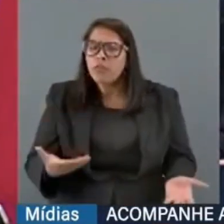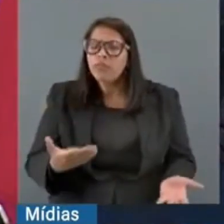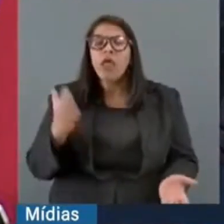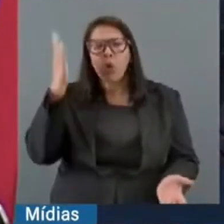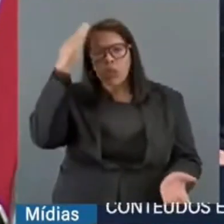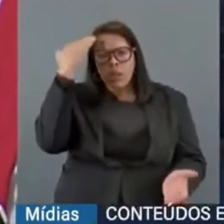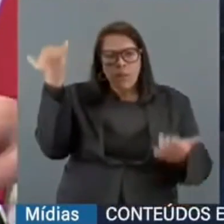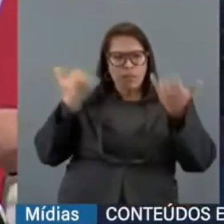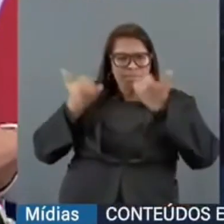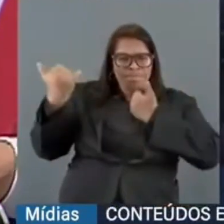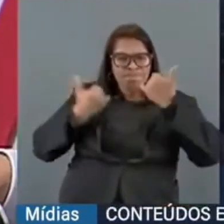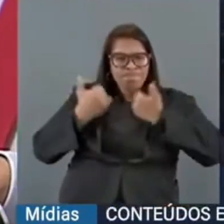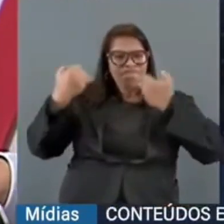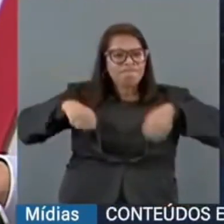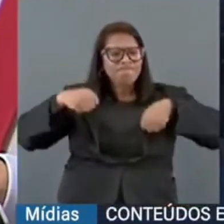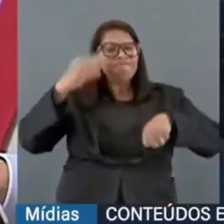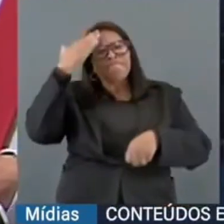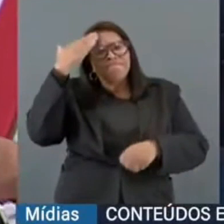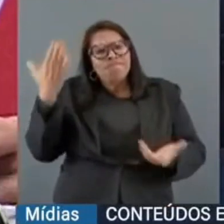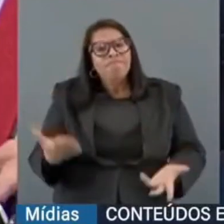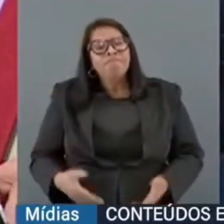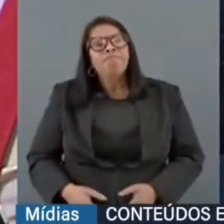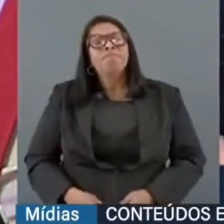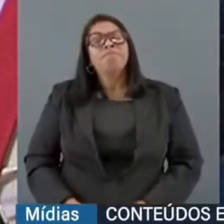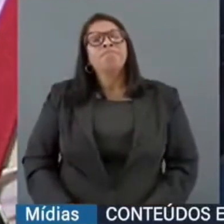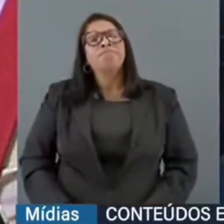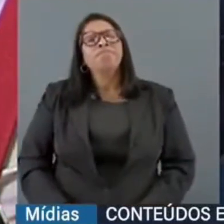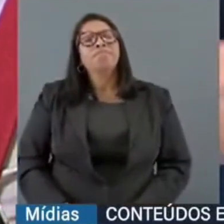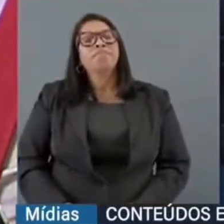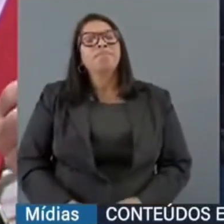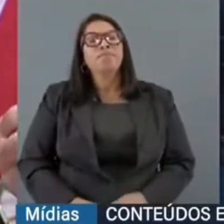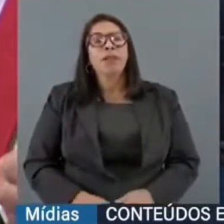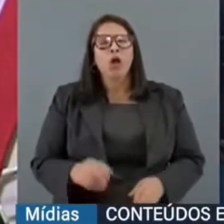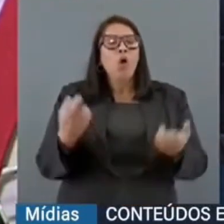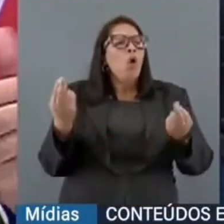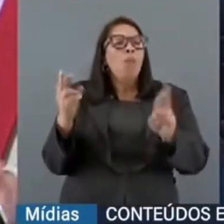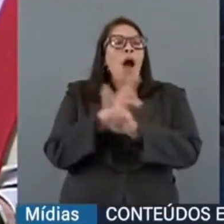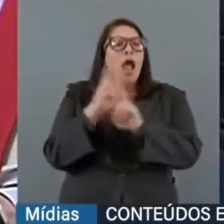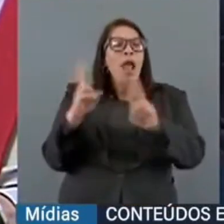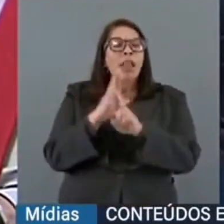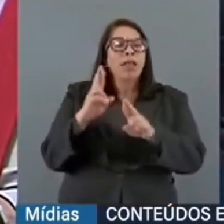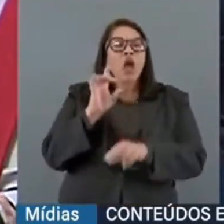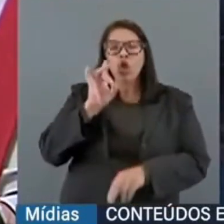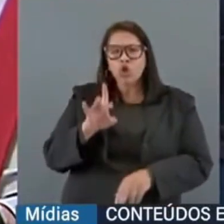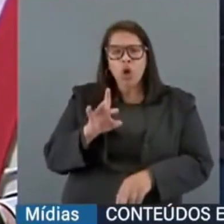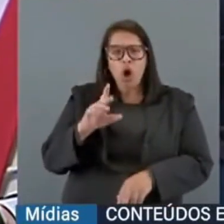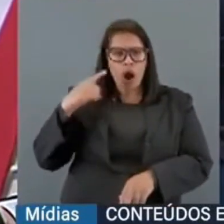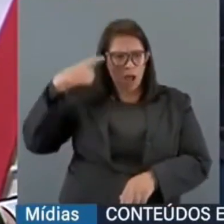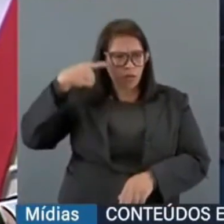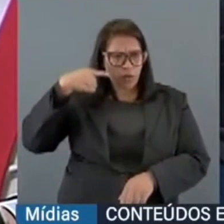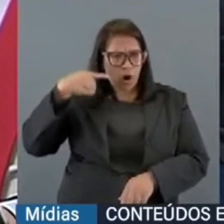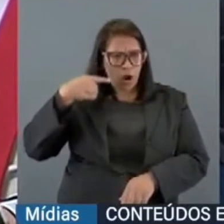nós aqui do Senado termos presente essa relação, se ela vai além da atuação como